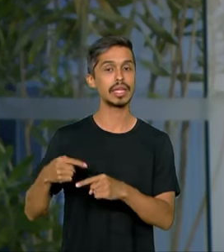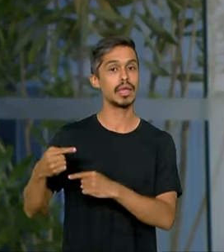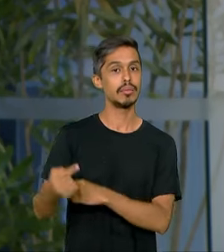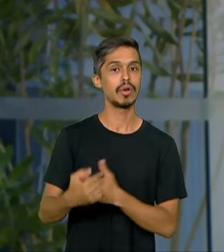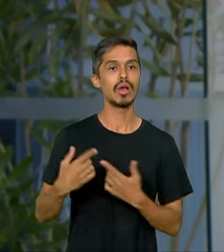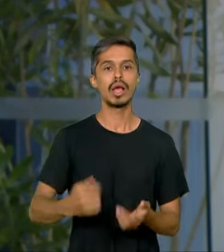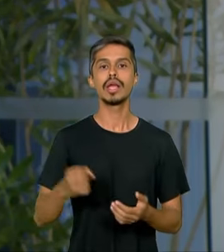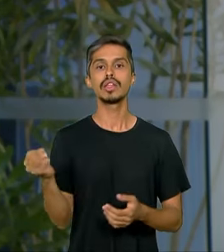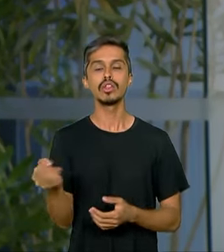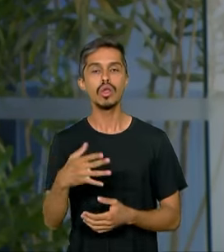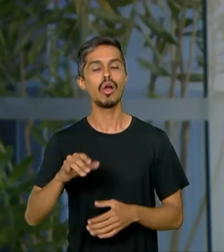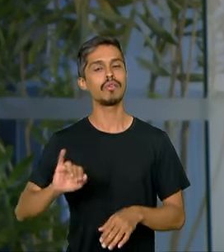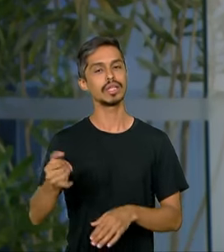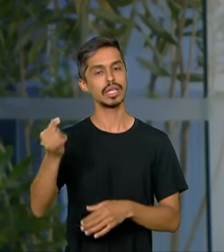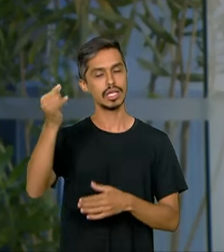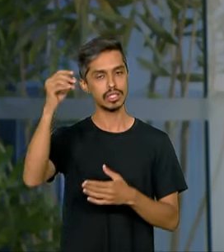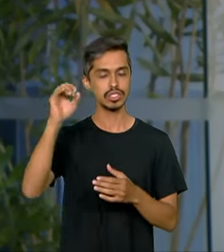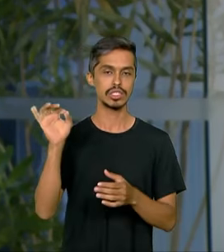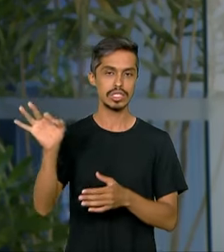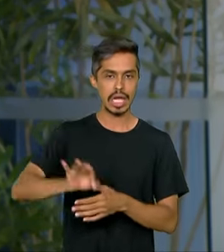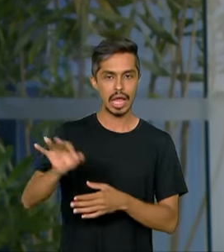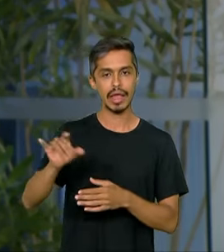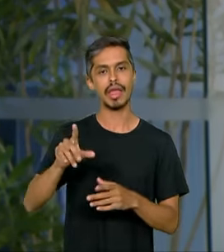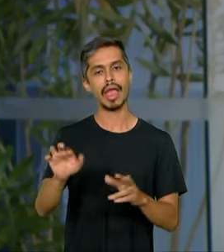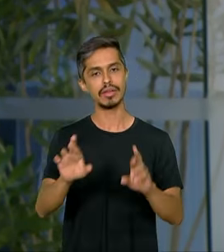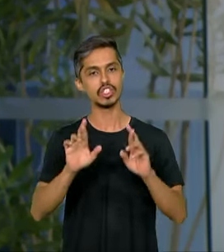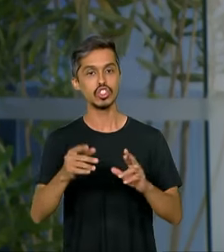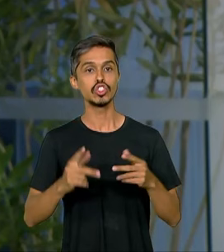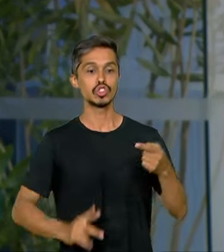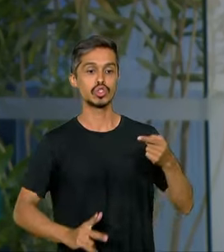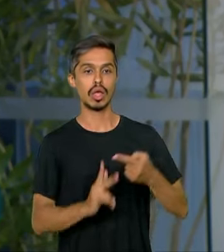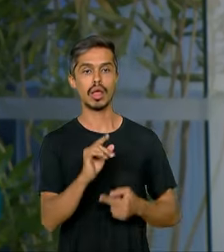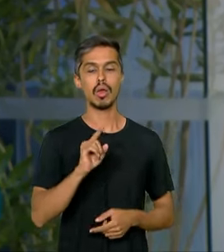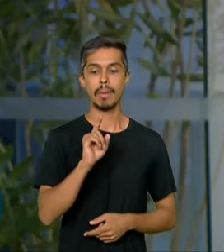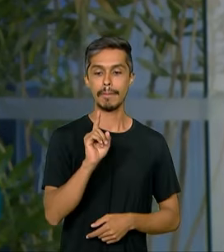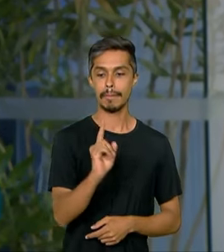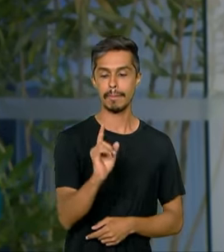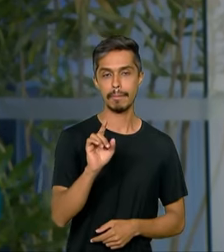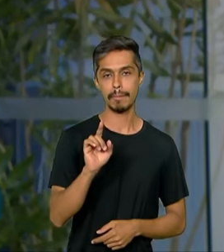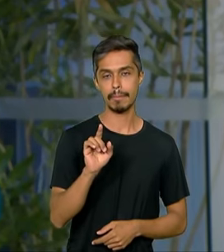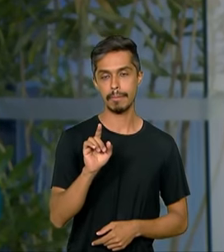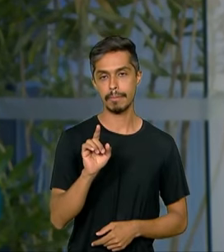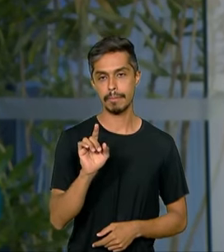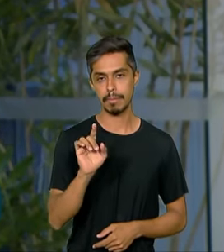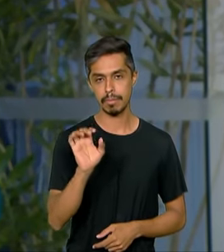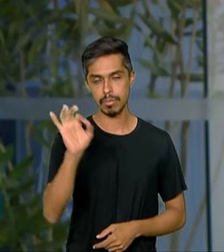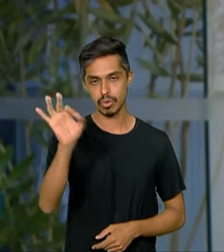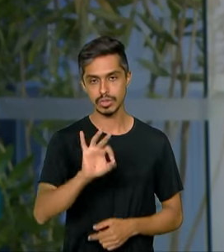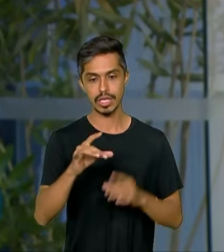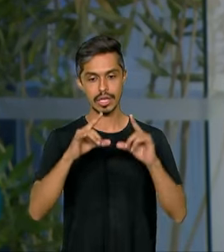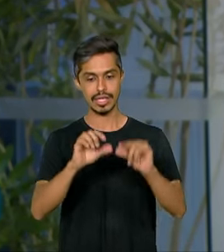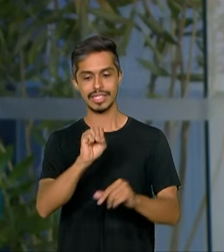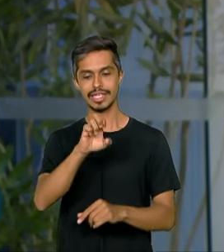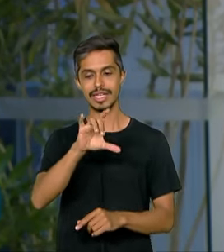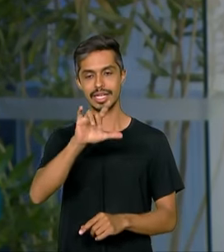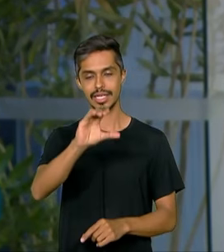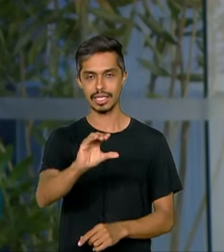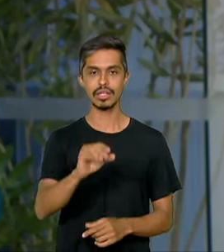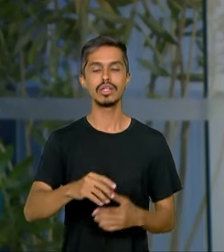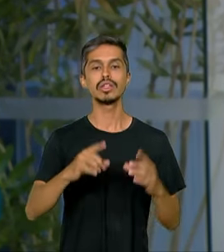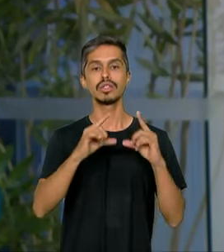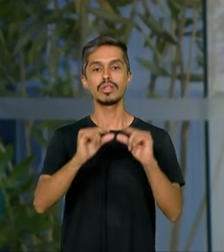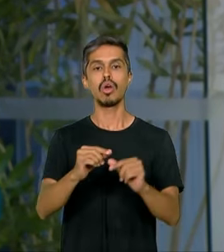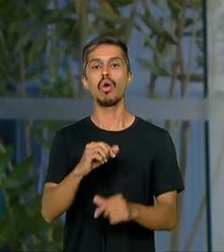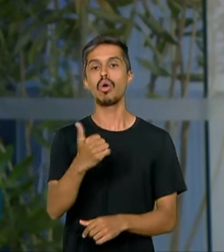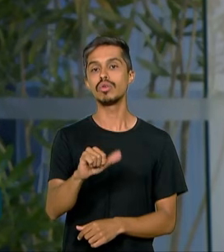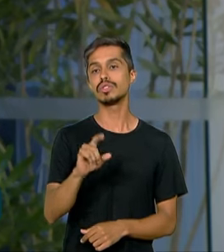definir a nova taxa básica de juros. A expectativa é de mais um corte de meio ponto percentual, baixando a Selic para 11,25